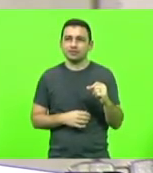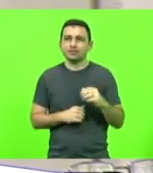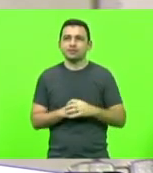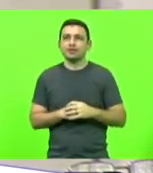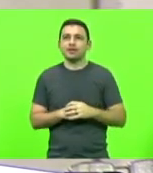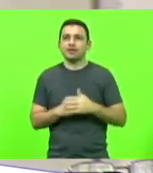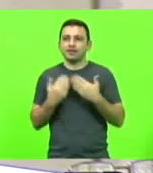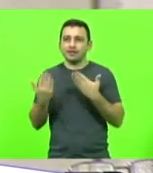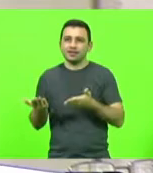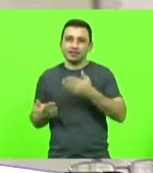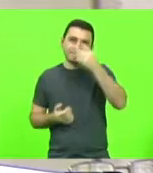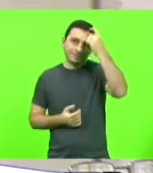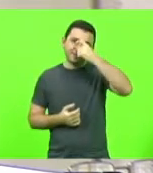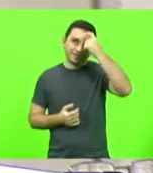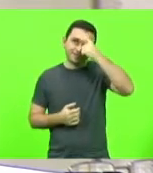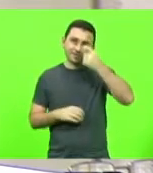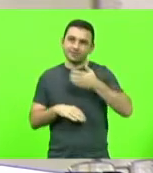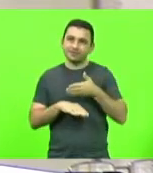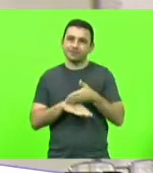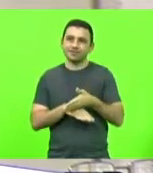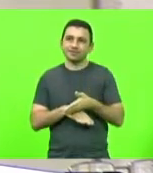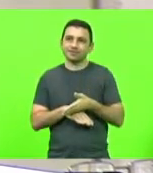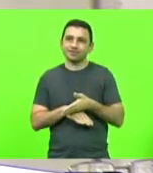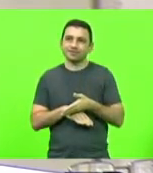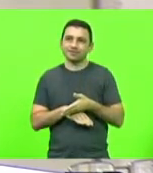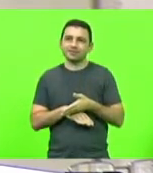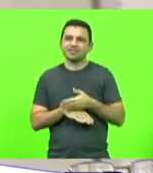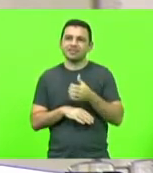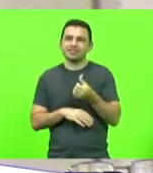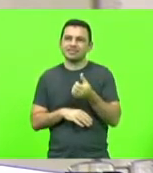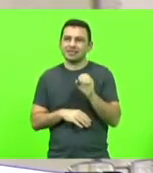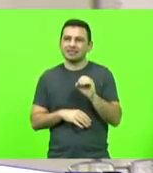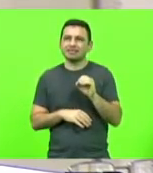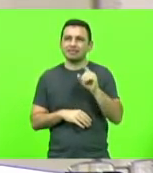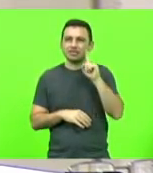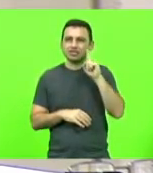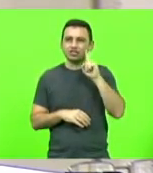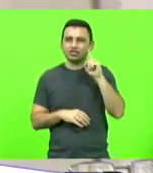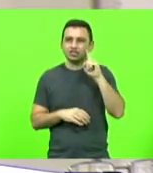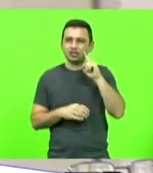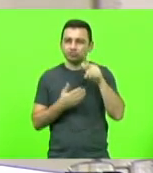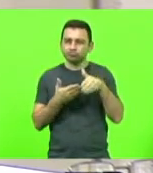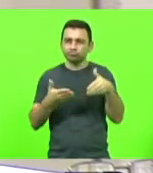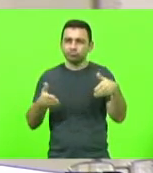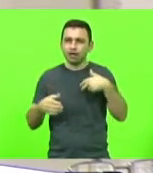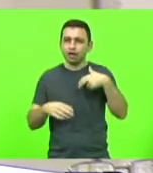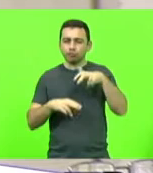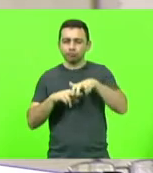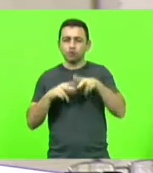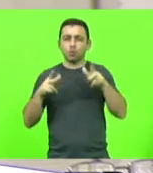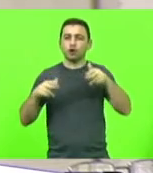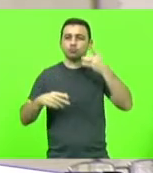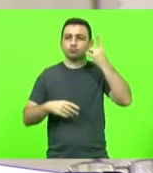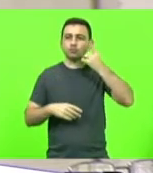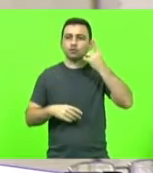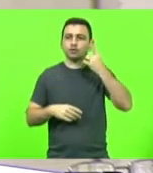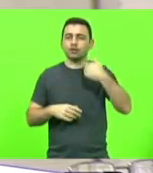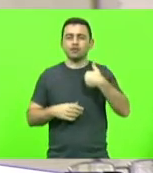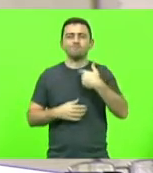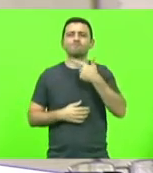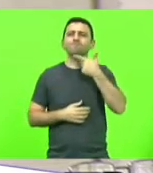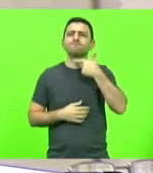deputado Maurício Cudilac, e aqueles 60 dias que eu sentei na cadeira do deputado que me deu a vontade